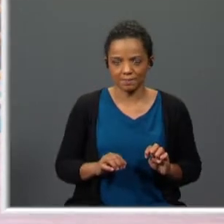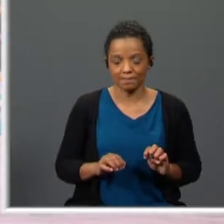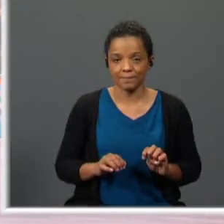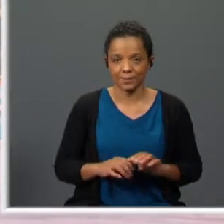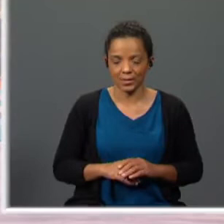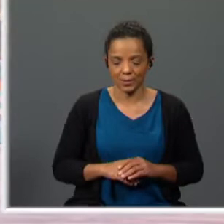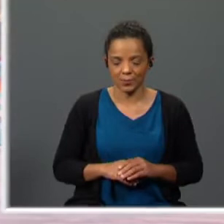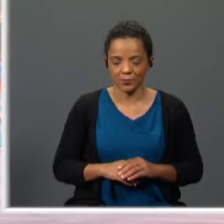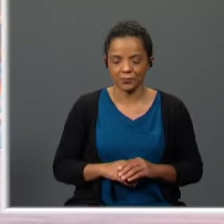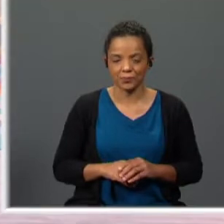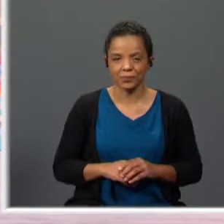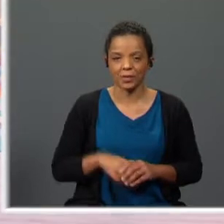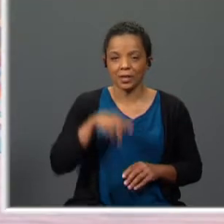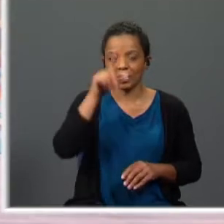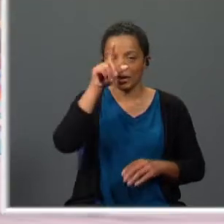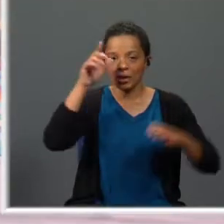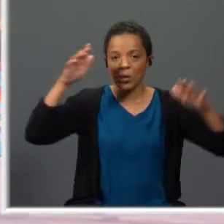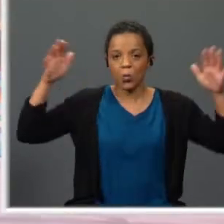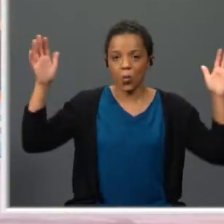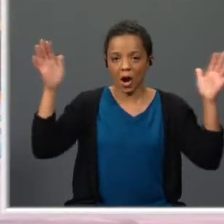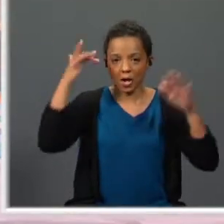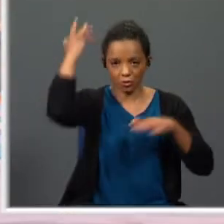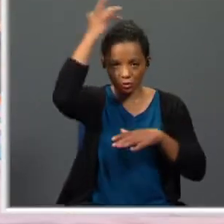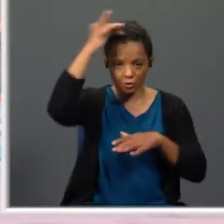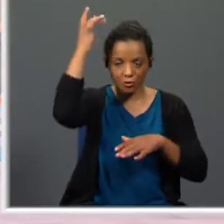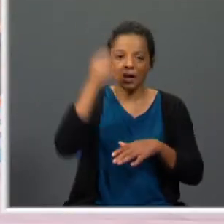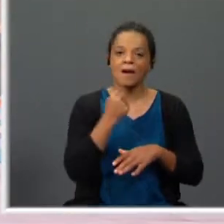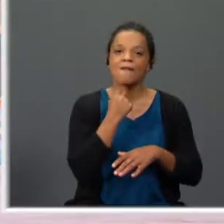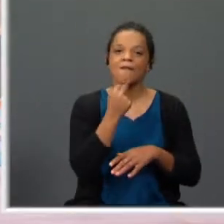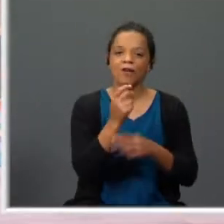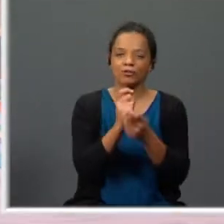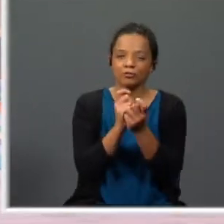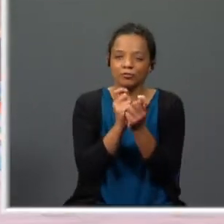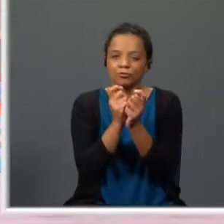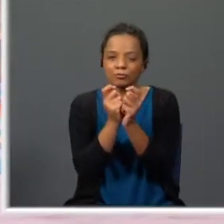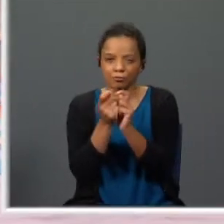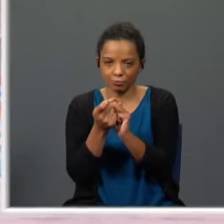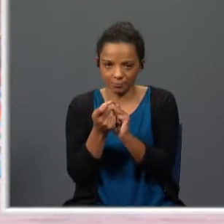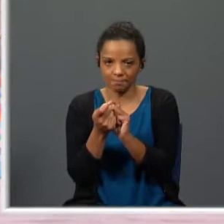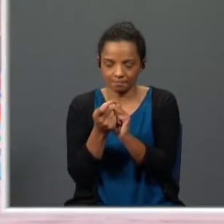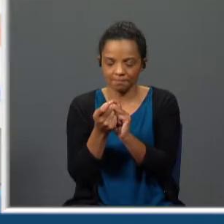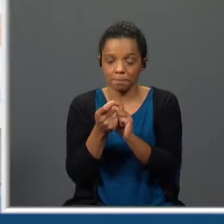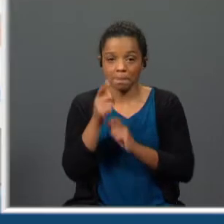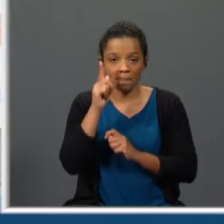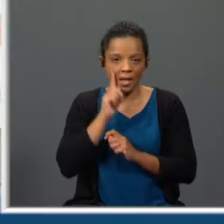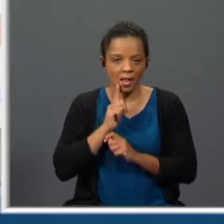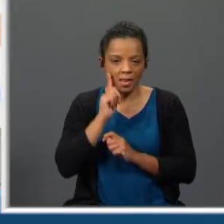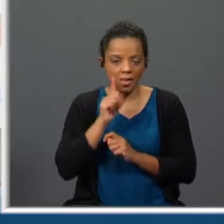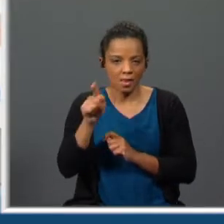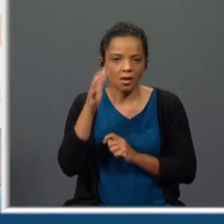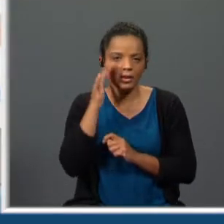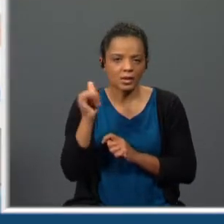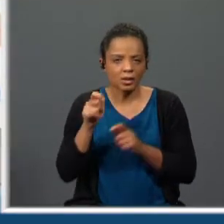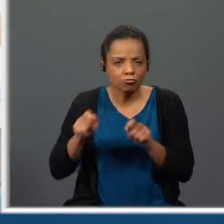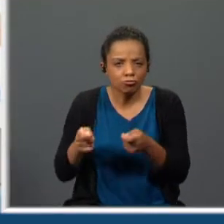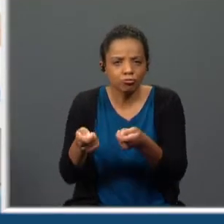perante o anjo Brísida Vaz muda um bocadinho o seu tom de voz não é? repara ela tenta convencê-lo